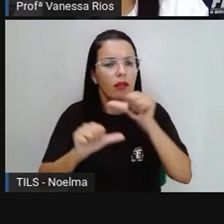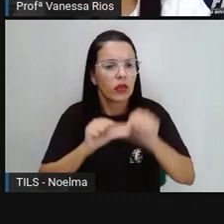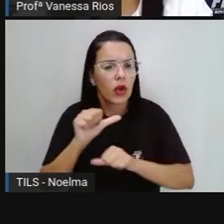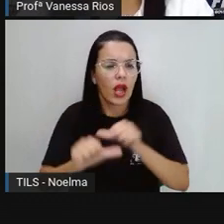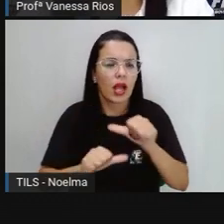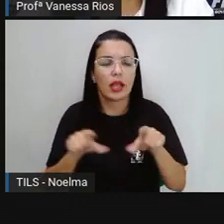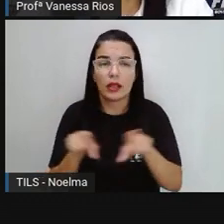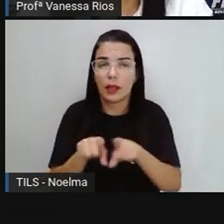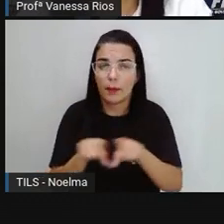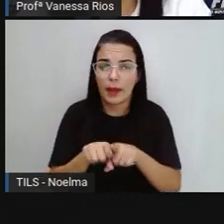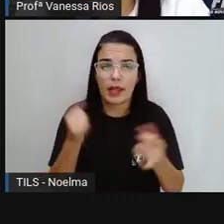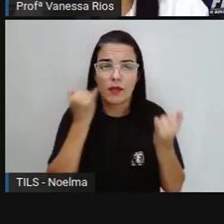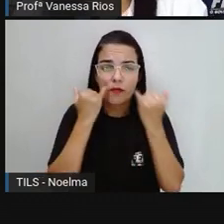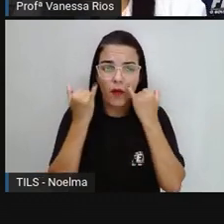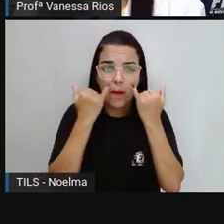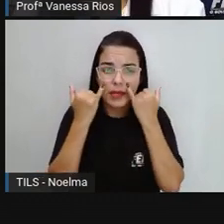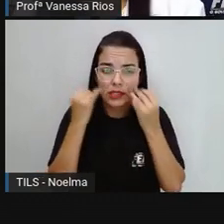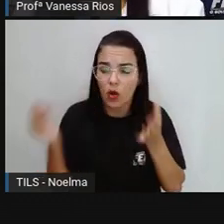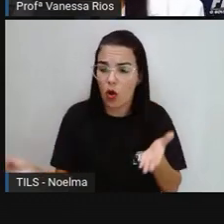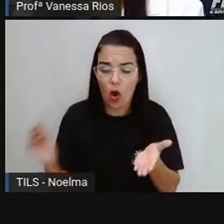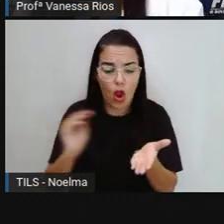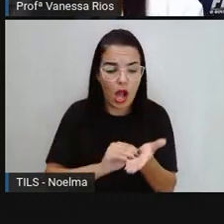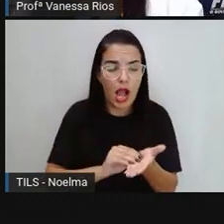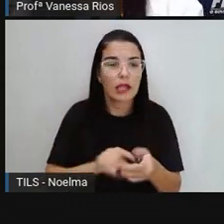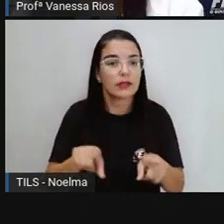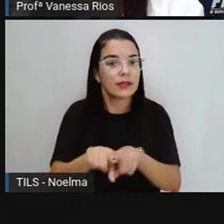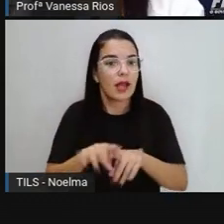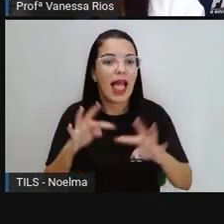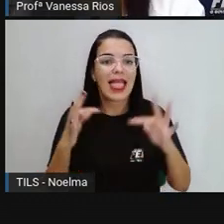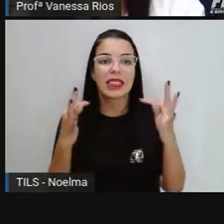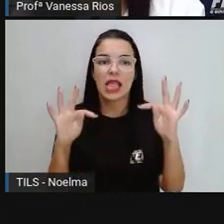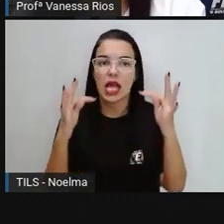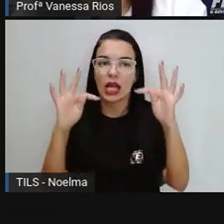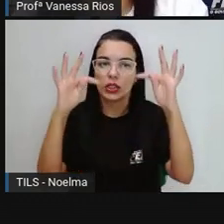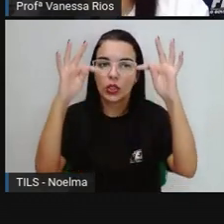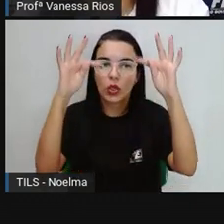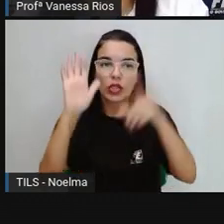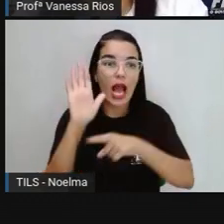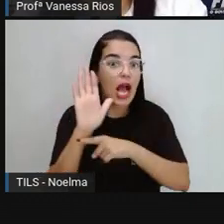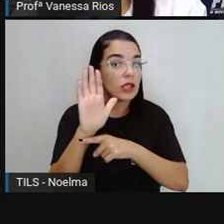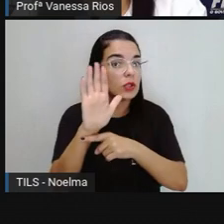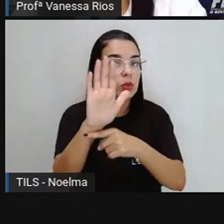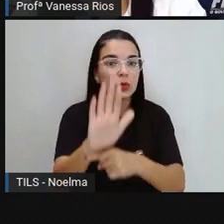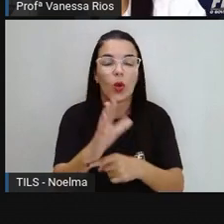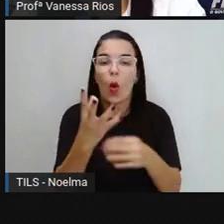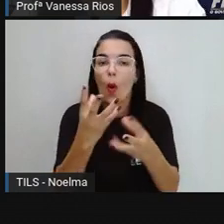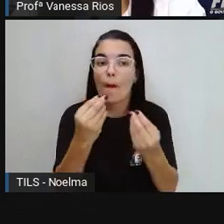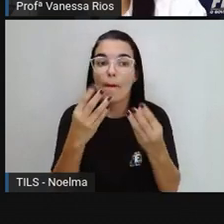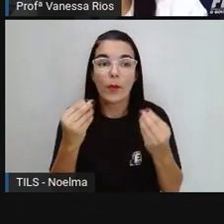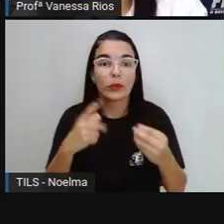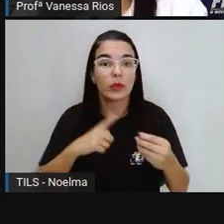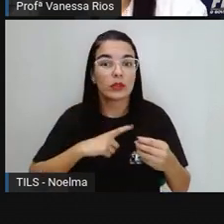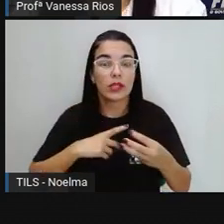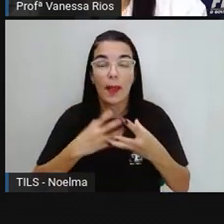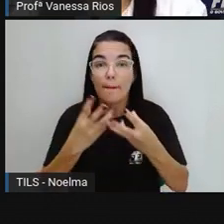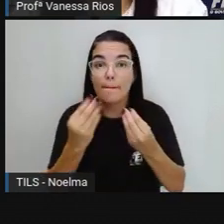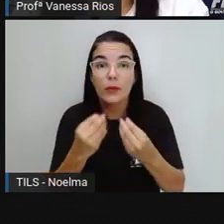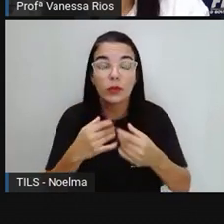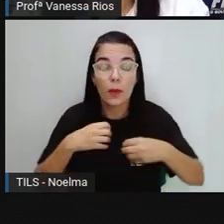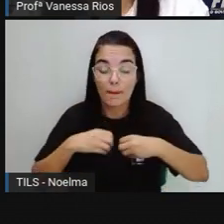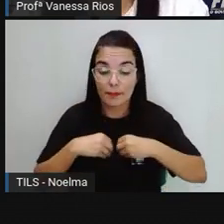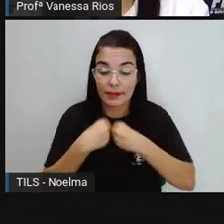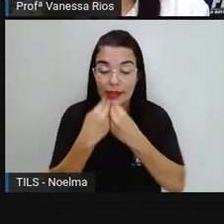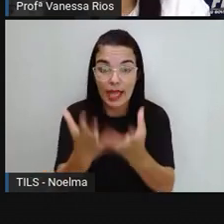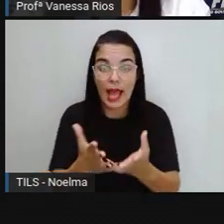aparelhos tecnológicos foram surgindo e fazendo com que os mapas conseguissem fornecer cada vez